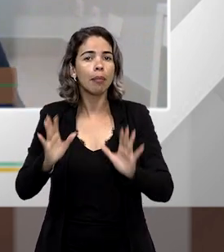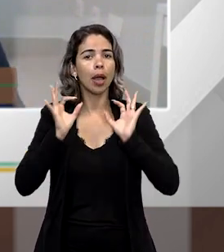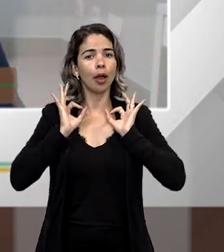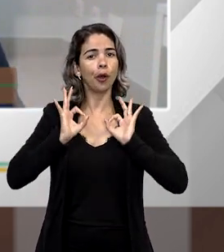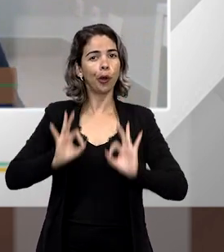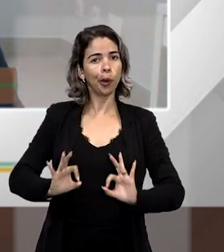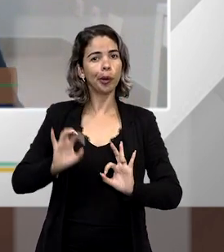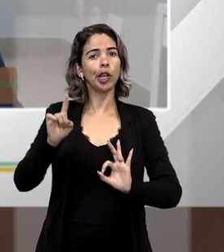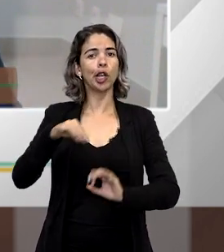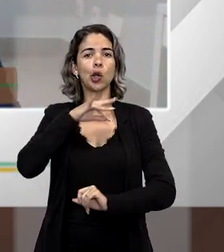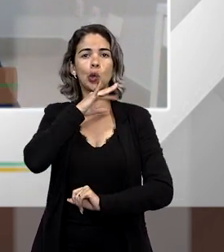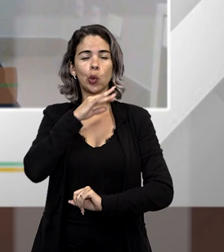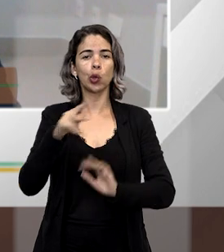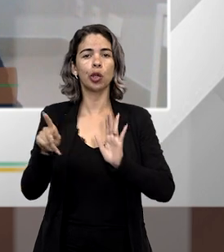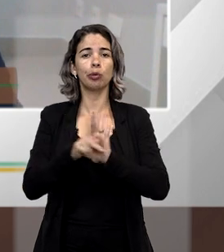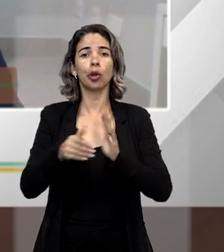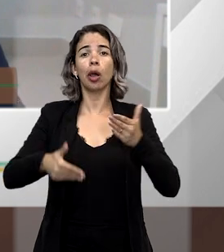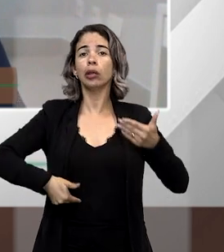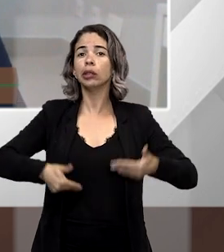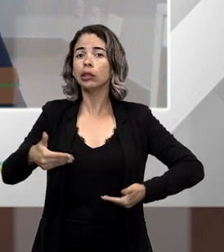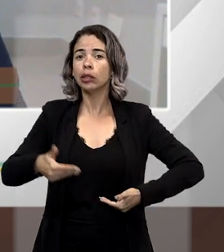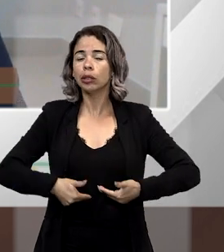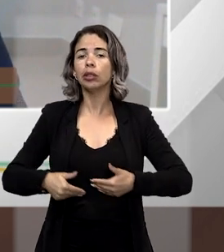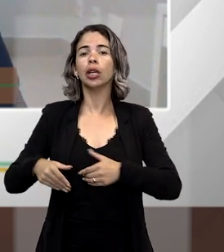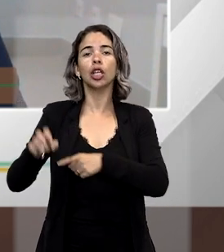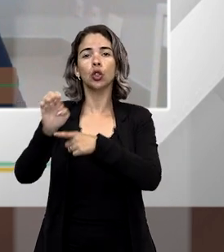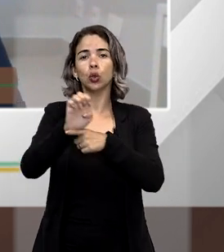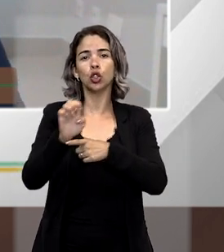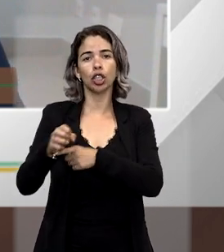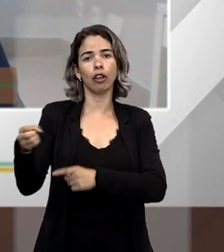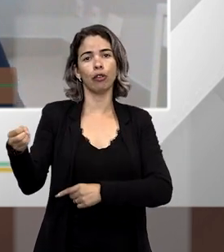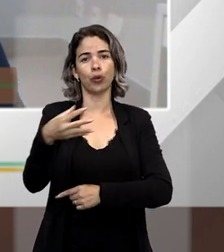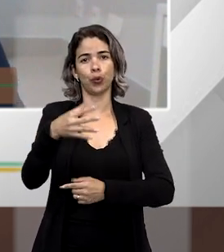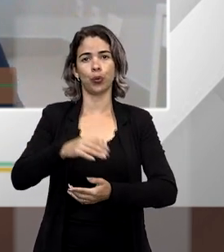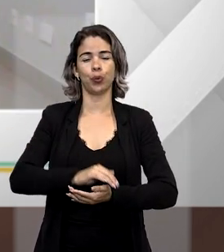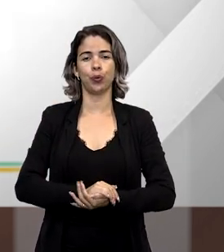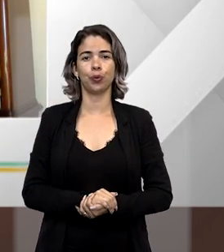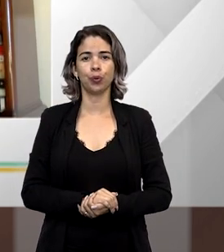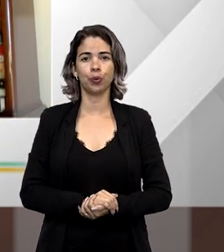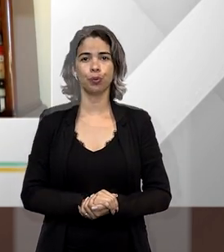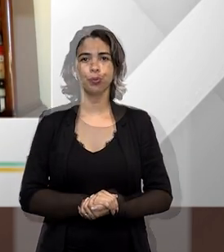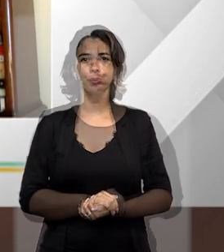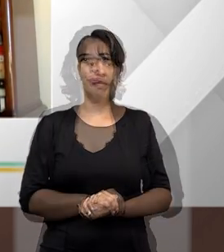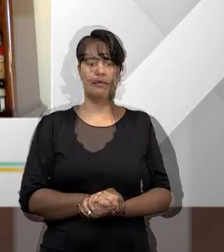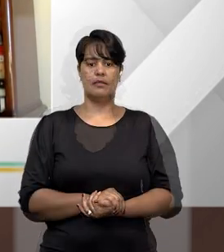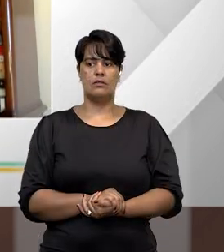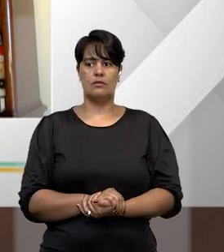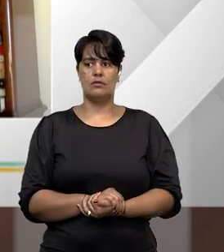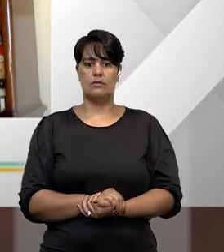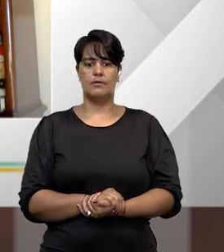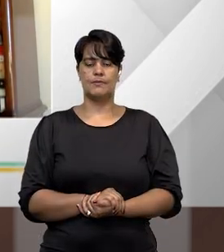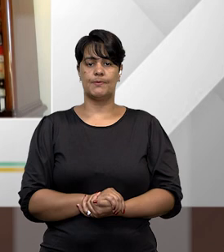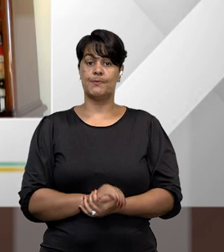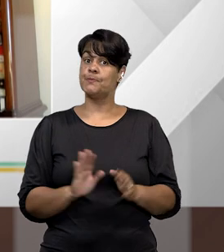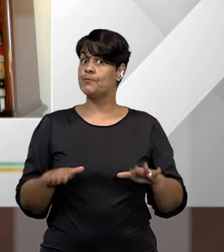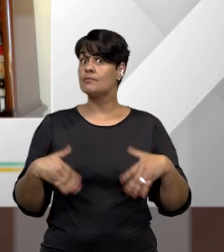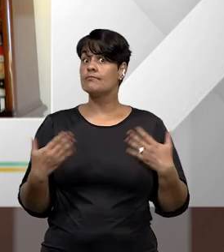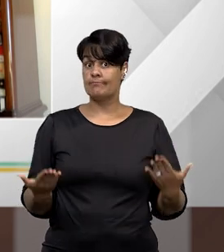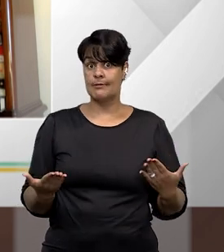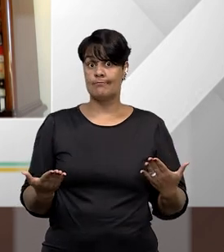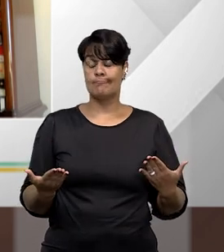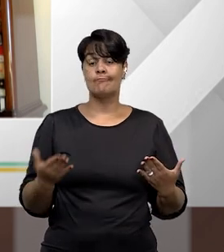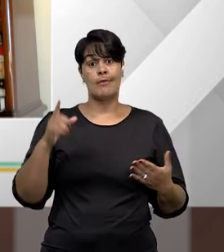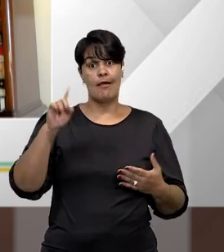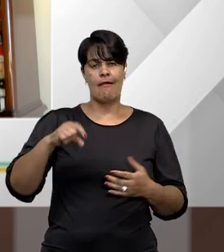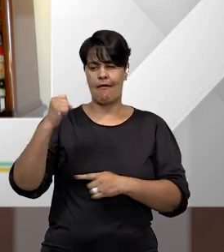de uma vez por todas as condutas que são nocivas ao funcionamento do Estado moderno. Bom, e dada a gravidade das condutas que atentam